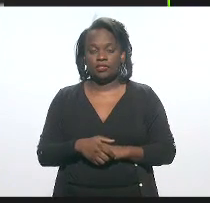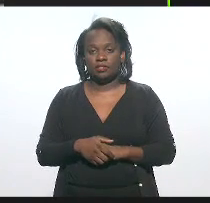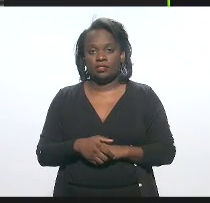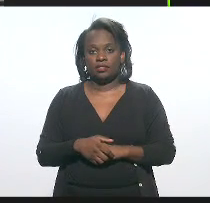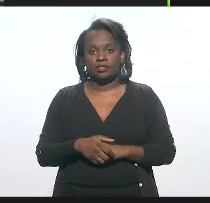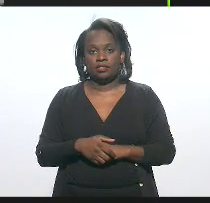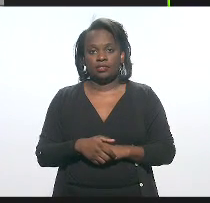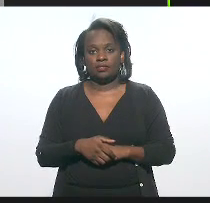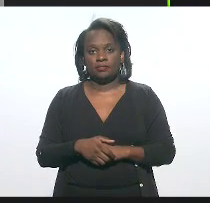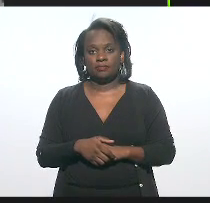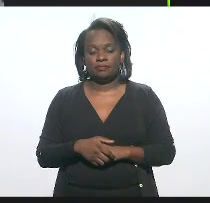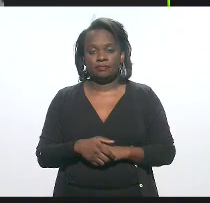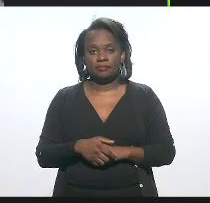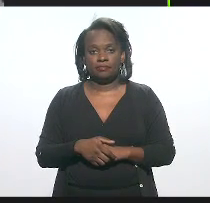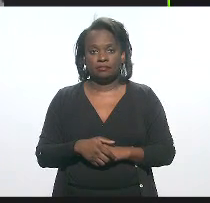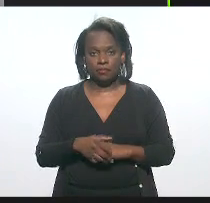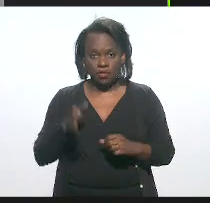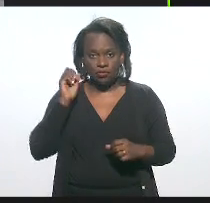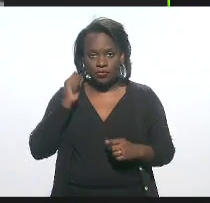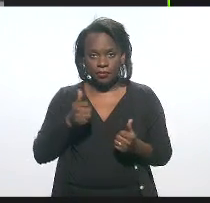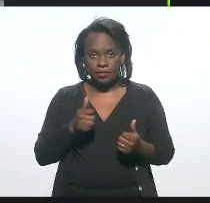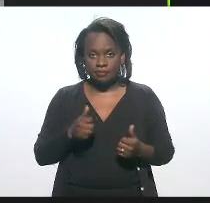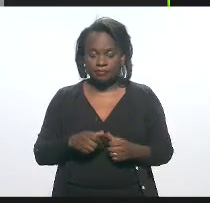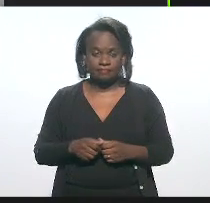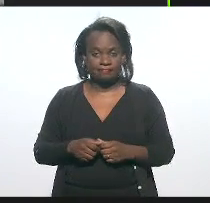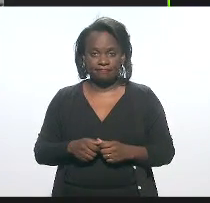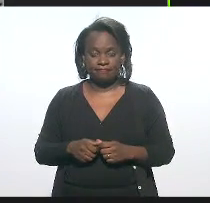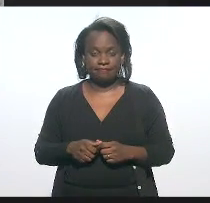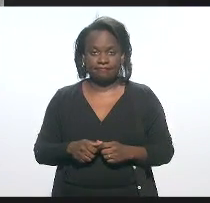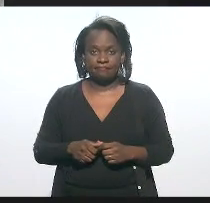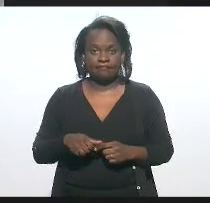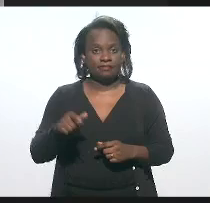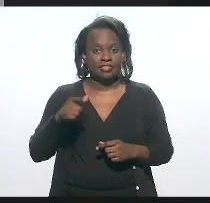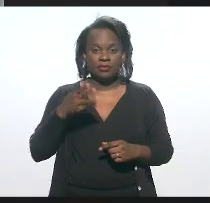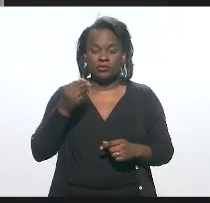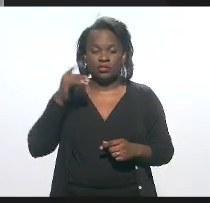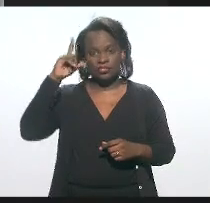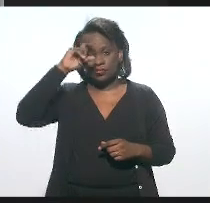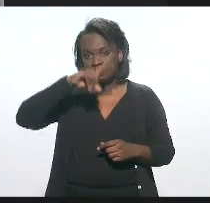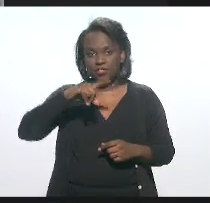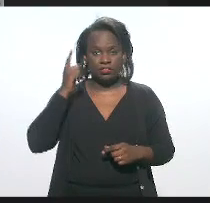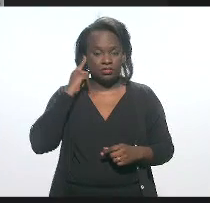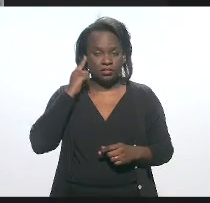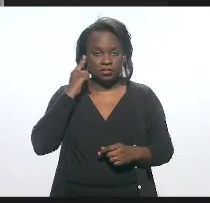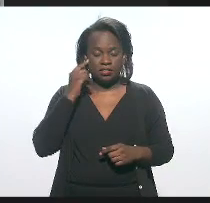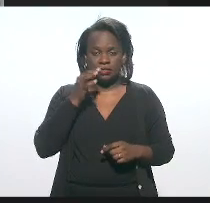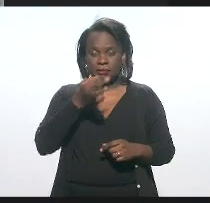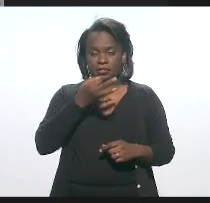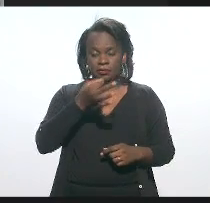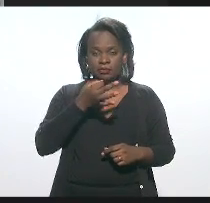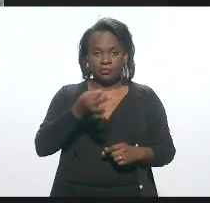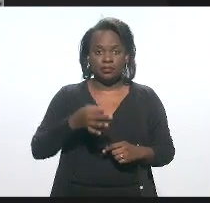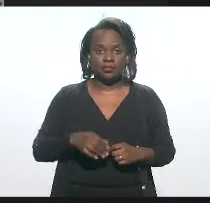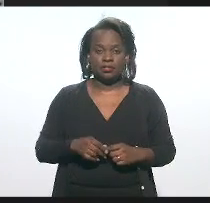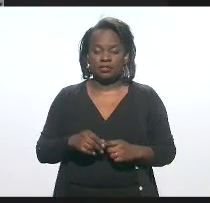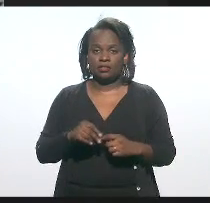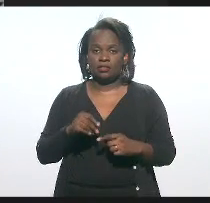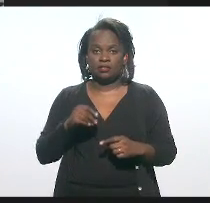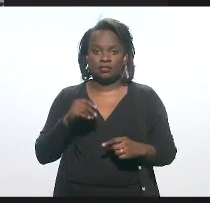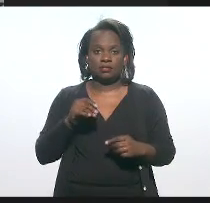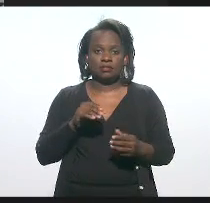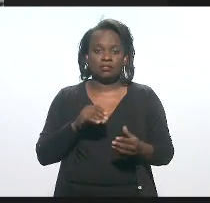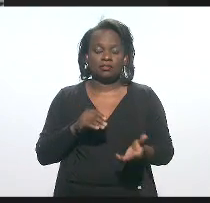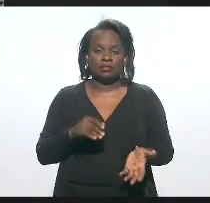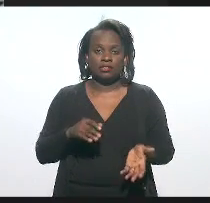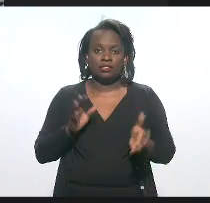Por não, deputado? Está conseguindo me ouvir? O senhor está com muitas dificuldades na transmissão. O senhor